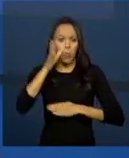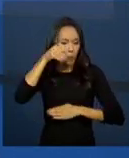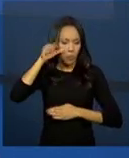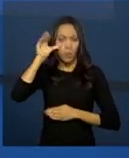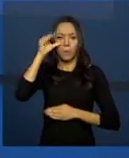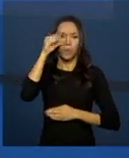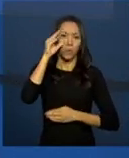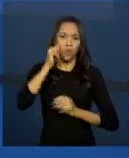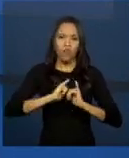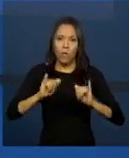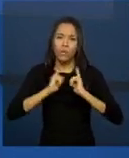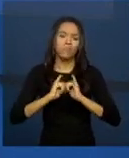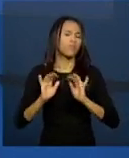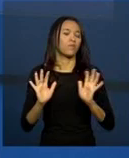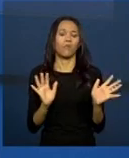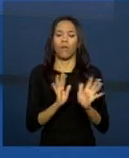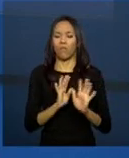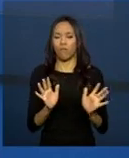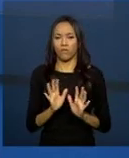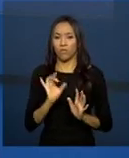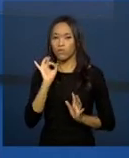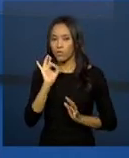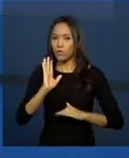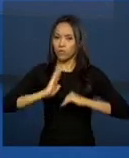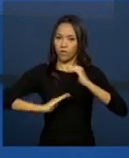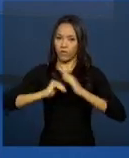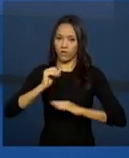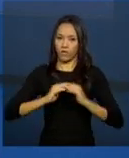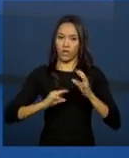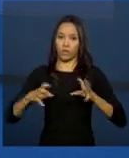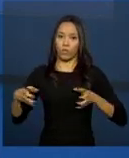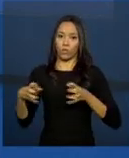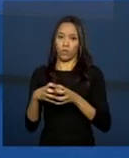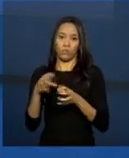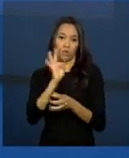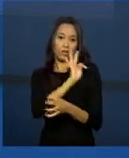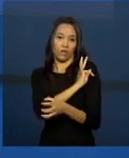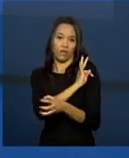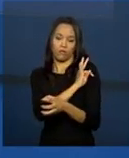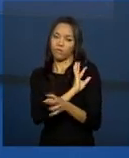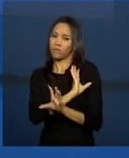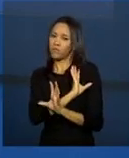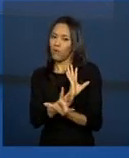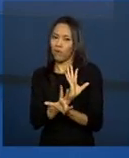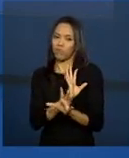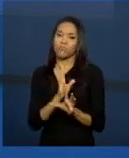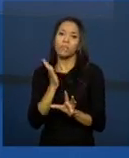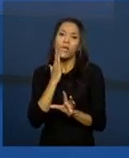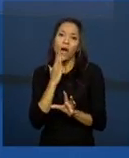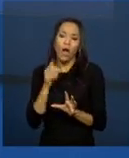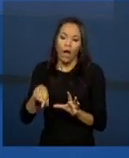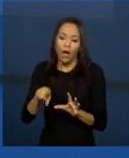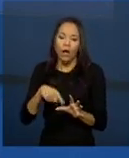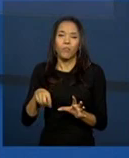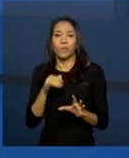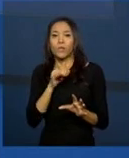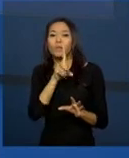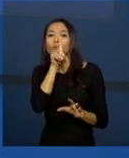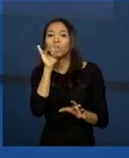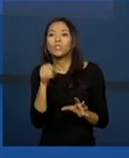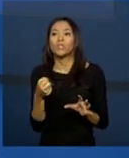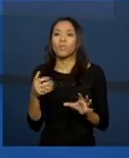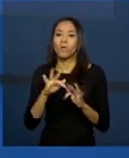qualquer problema que qualquer técnico da equipe de referência saiba a data em que uma família foi